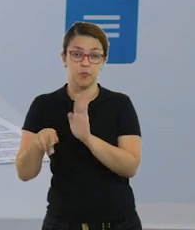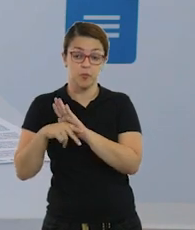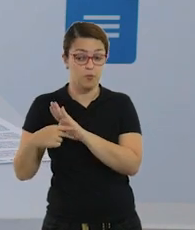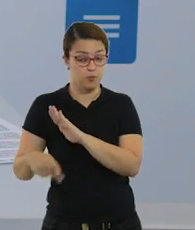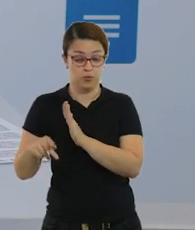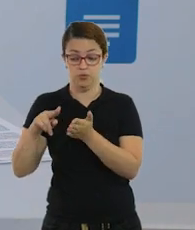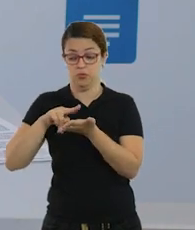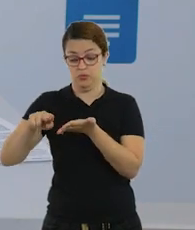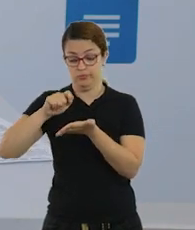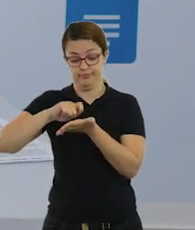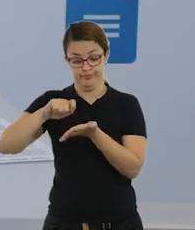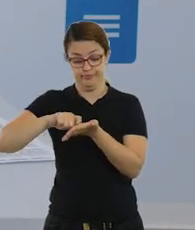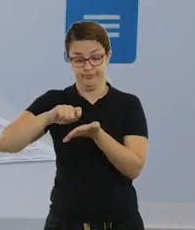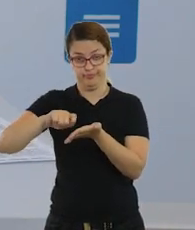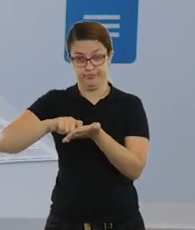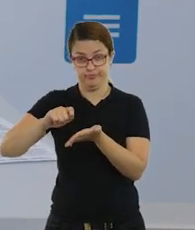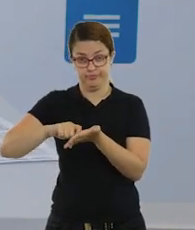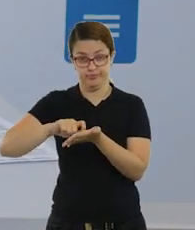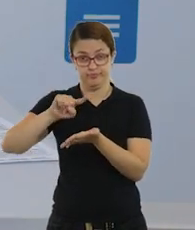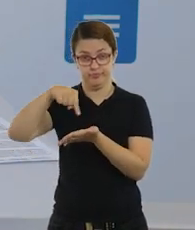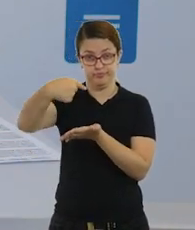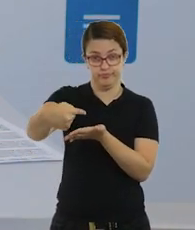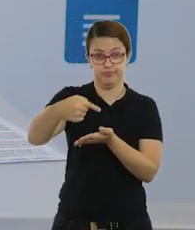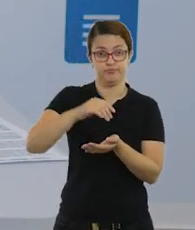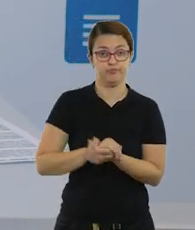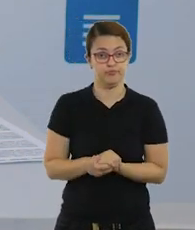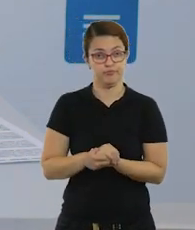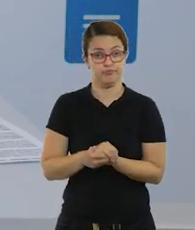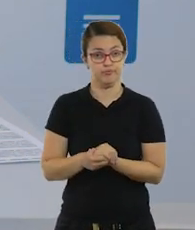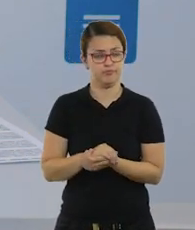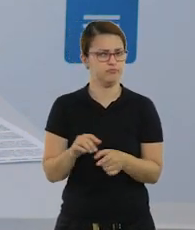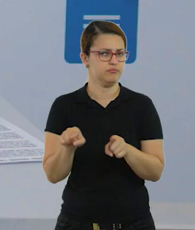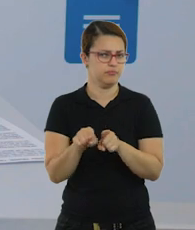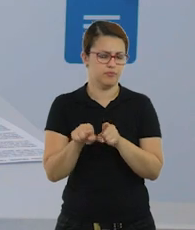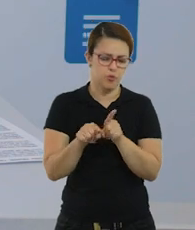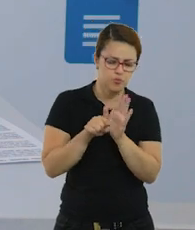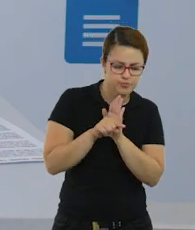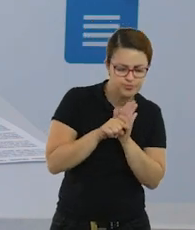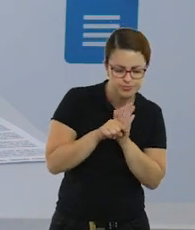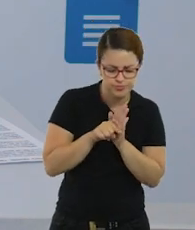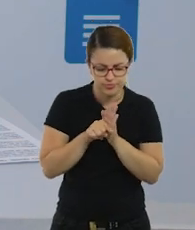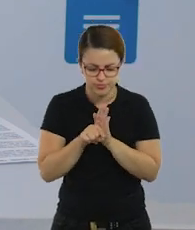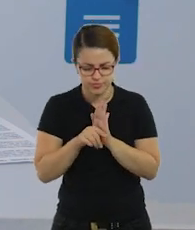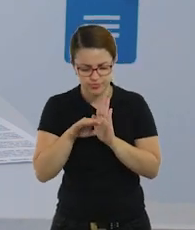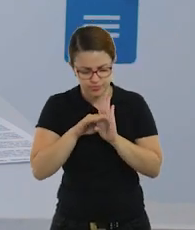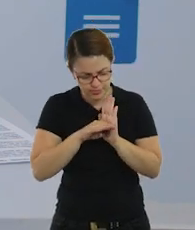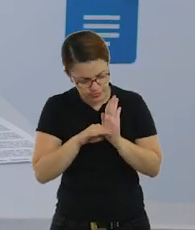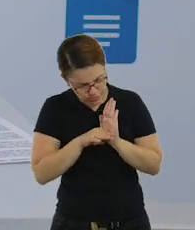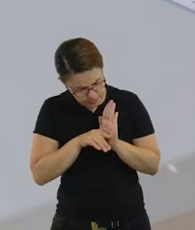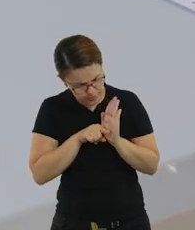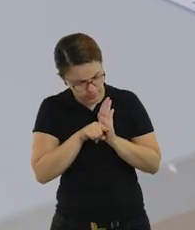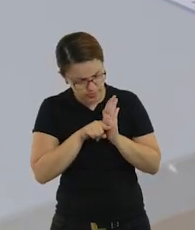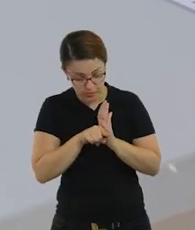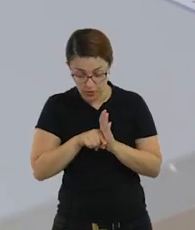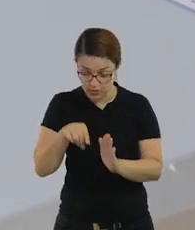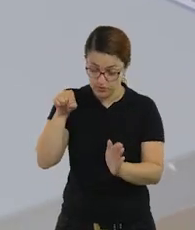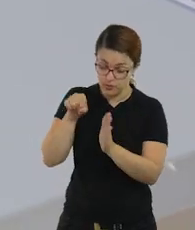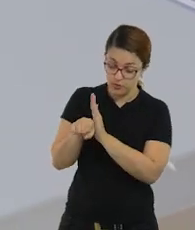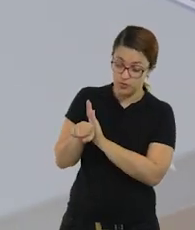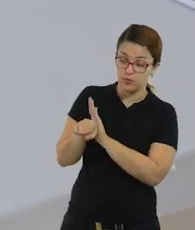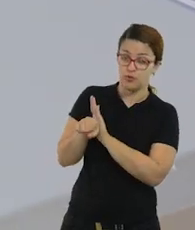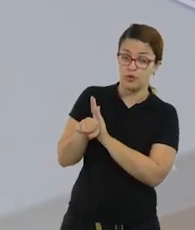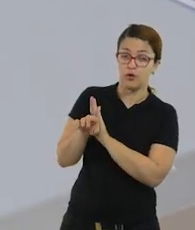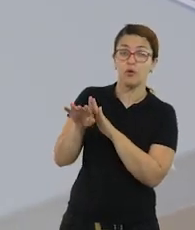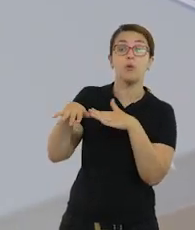próprio. Depois disso, vocês podem fazer outras explorações com essa lista. Vocês podem perguntar para a